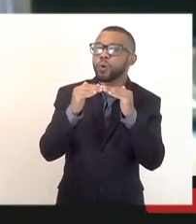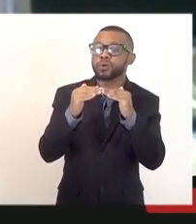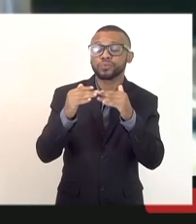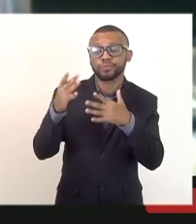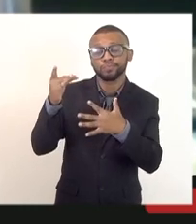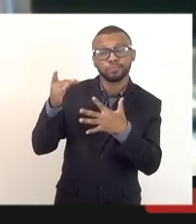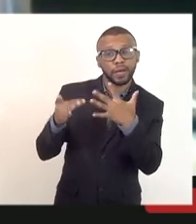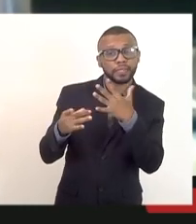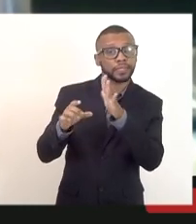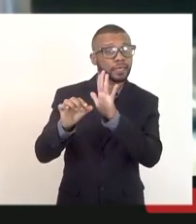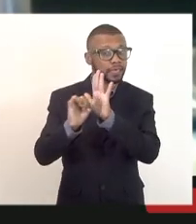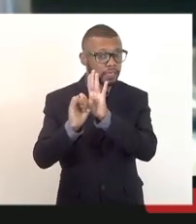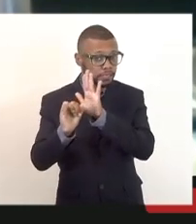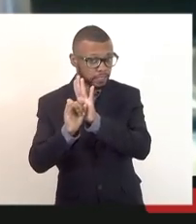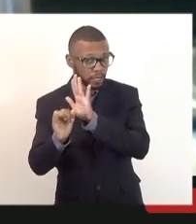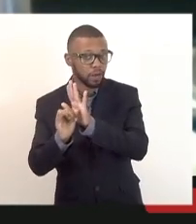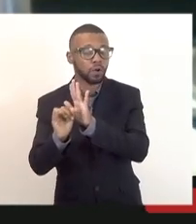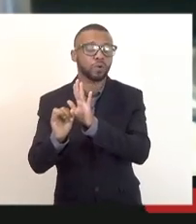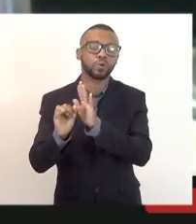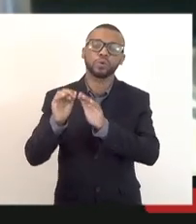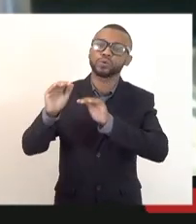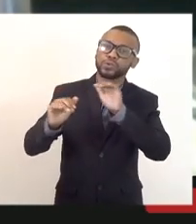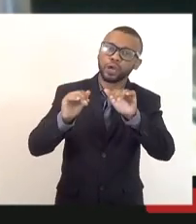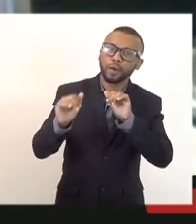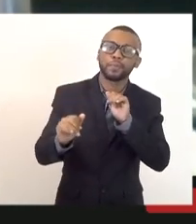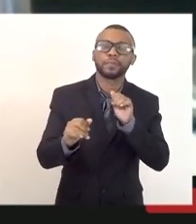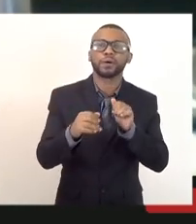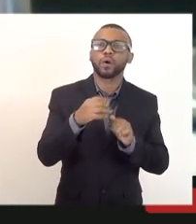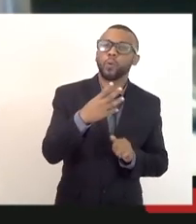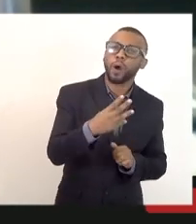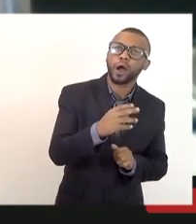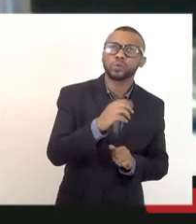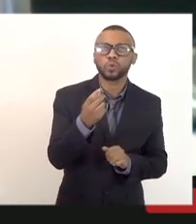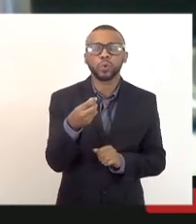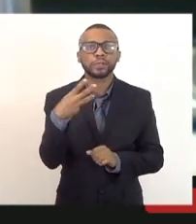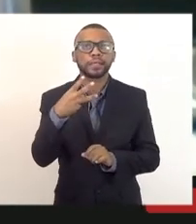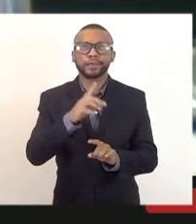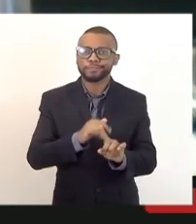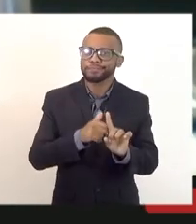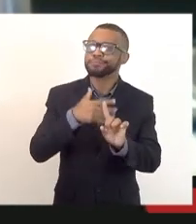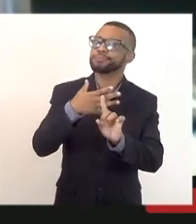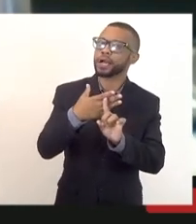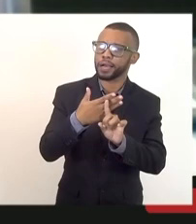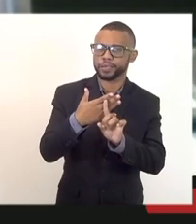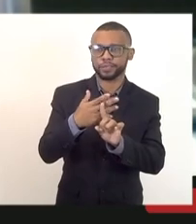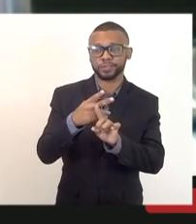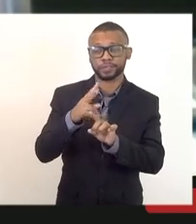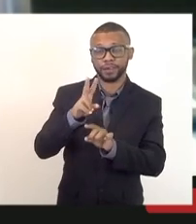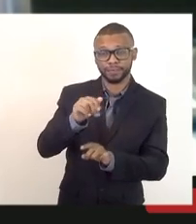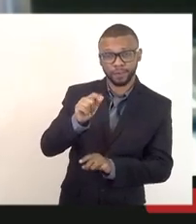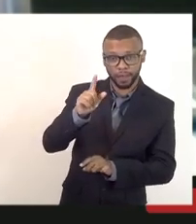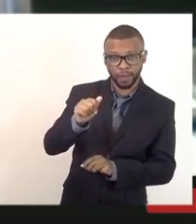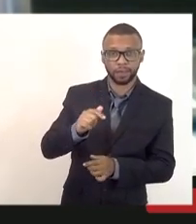geralmente chama-se quatro ou três vezes o número de vagas. Desses concursos de